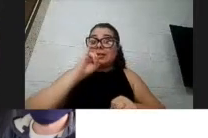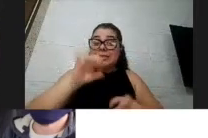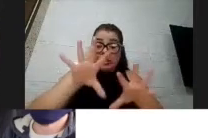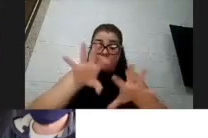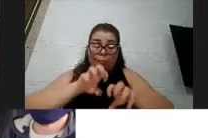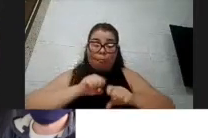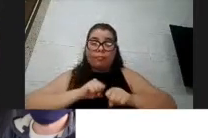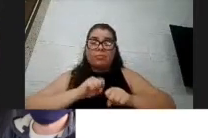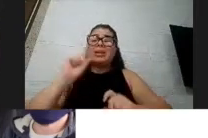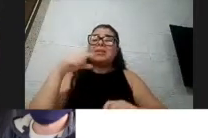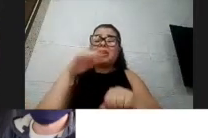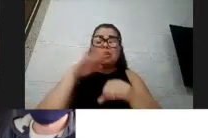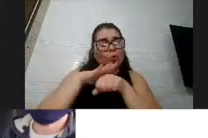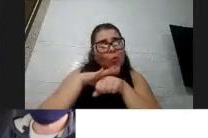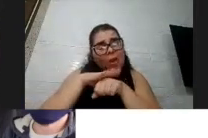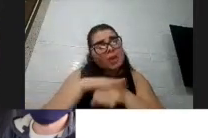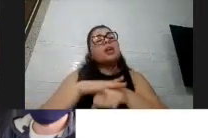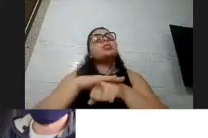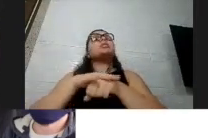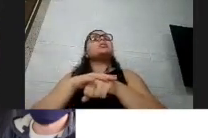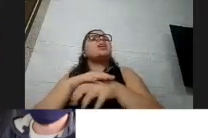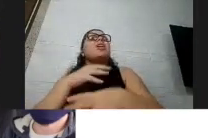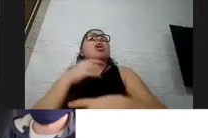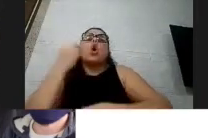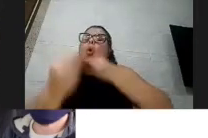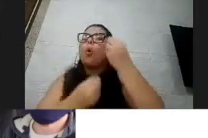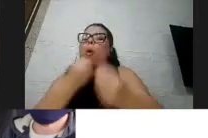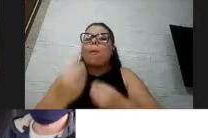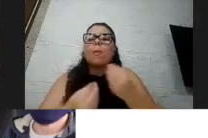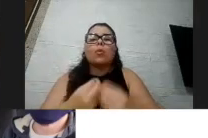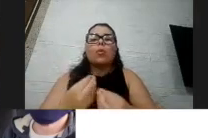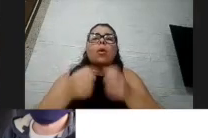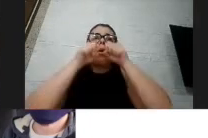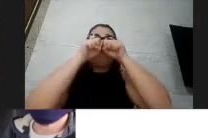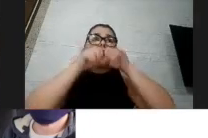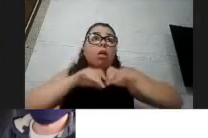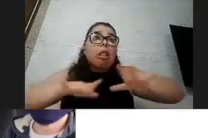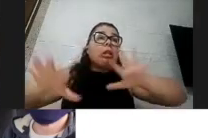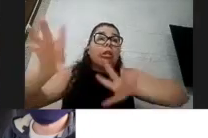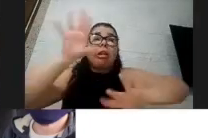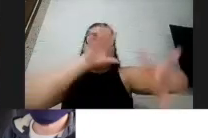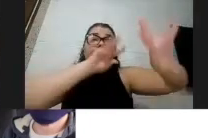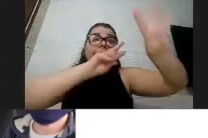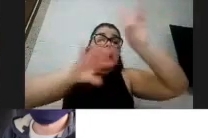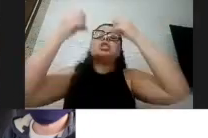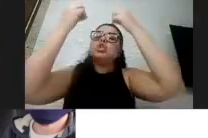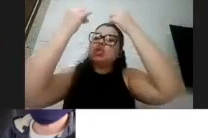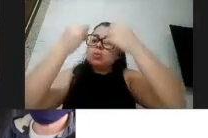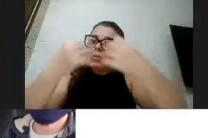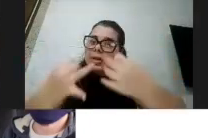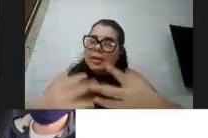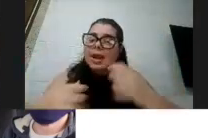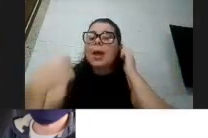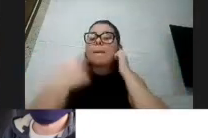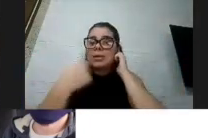gente pode ficar doente. E como é que esse vírus passa de uma pessoa para outra? Então, é importante porque, quando a gente